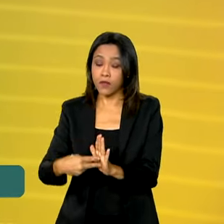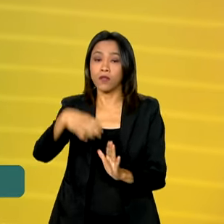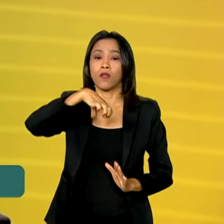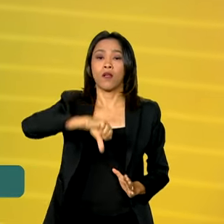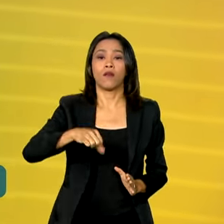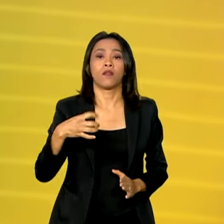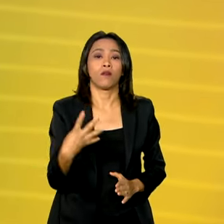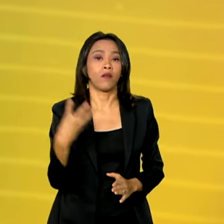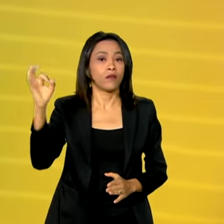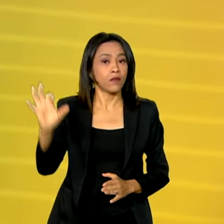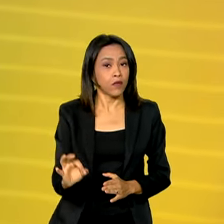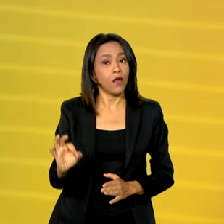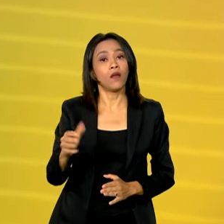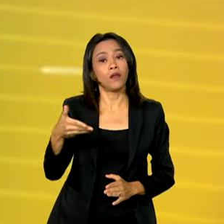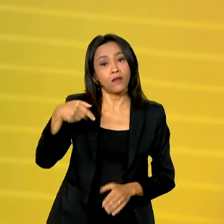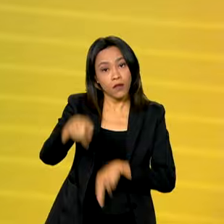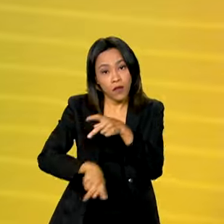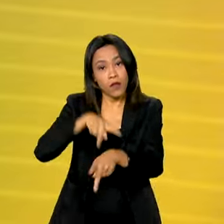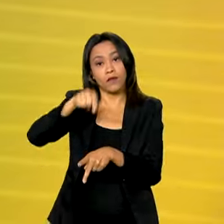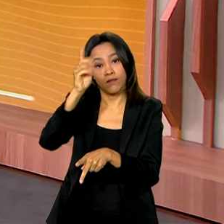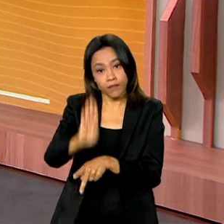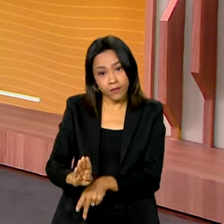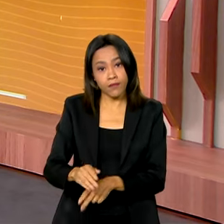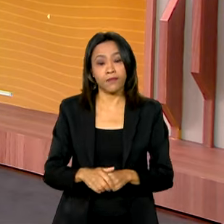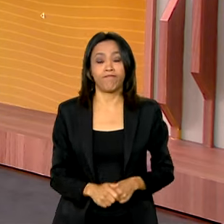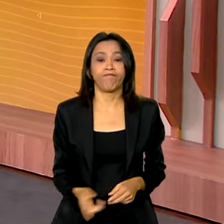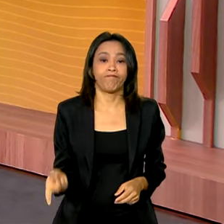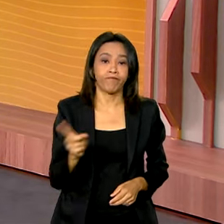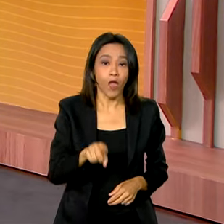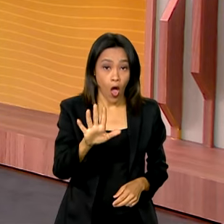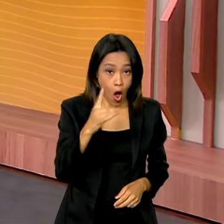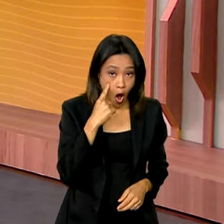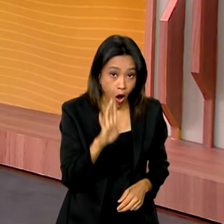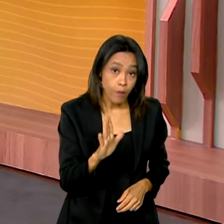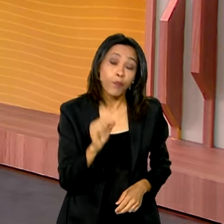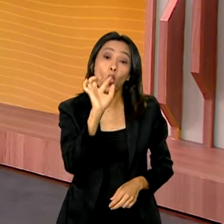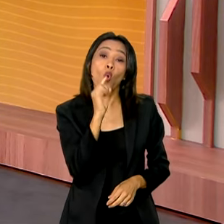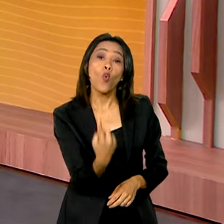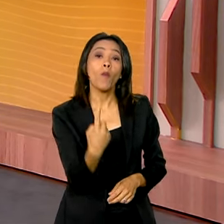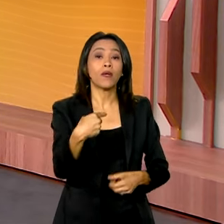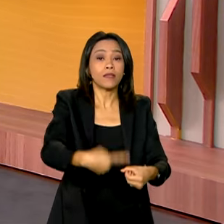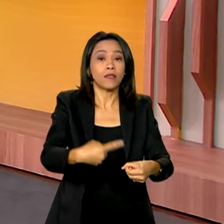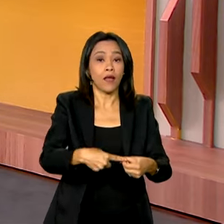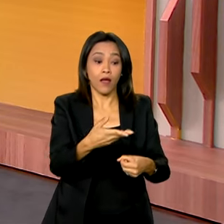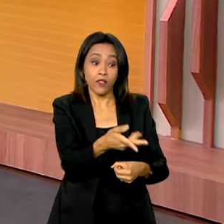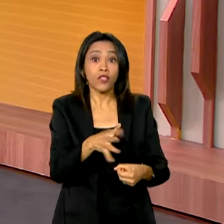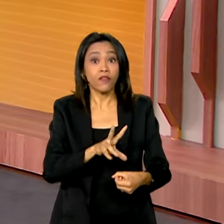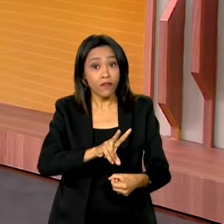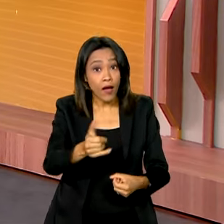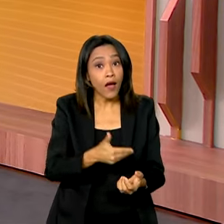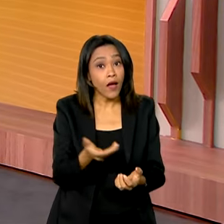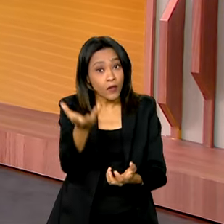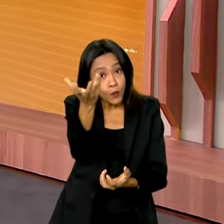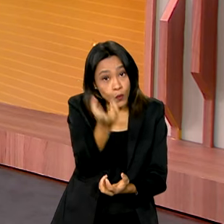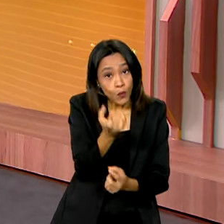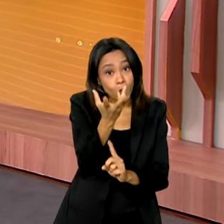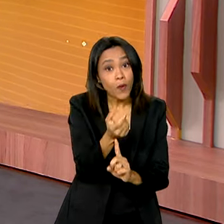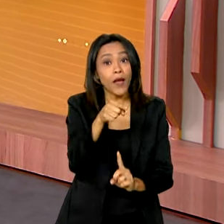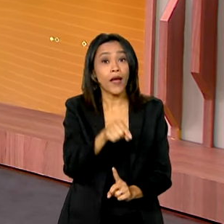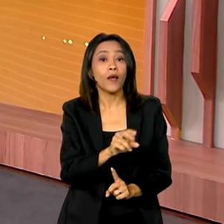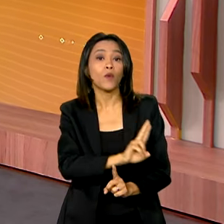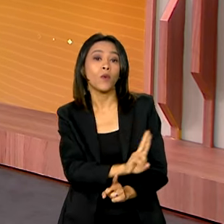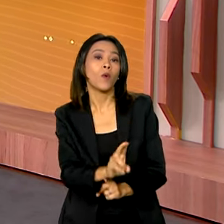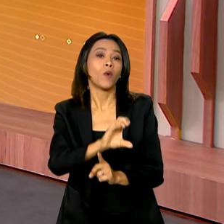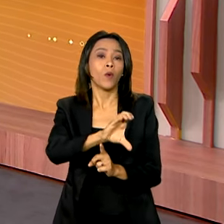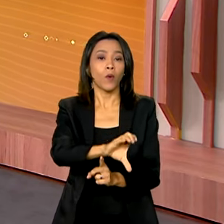% da população brasileira. E olha, uma das cidades que passará a receber o Sinal 5G é Carnaubal,